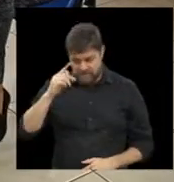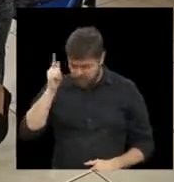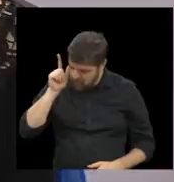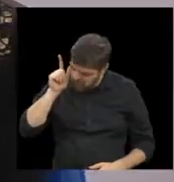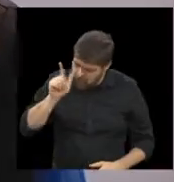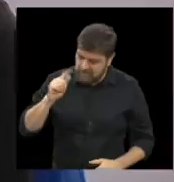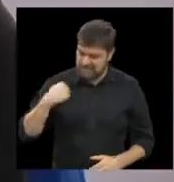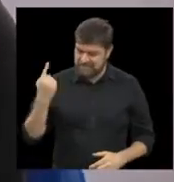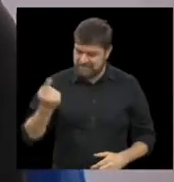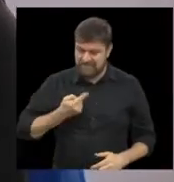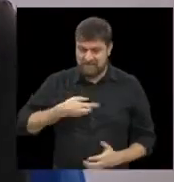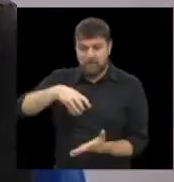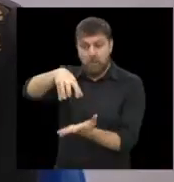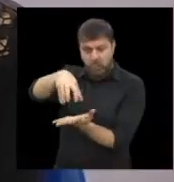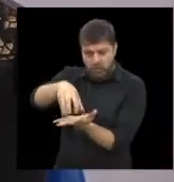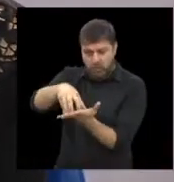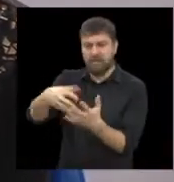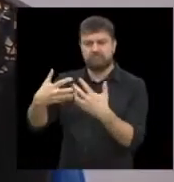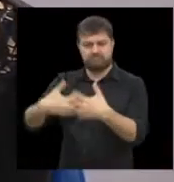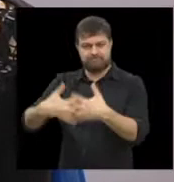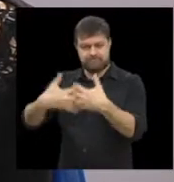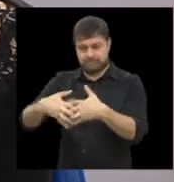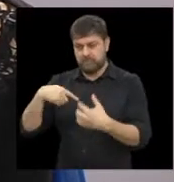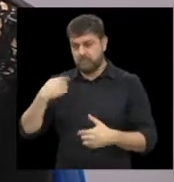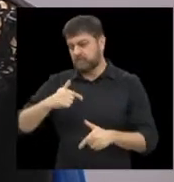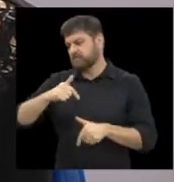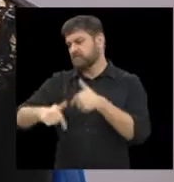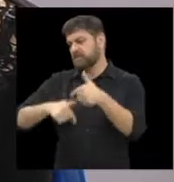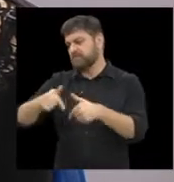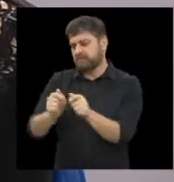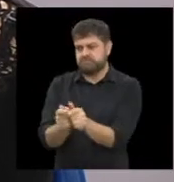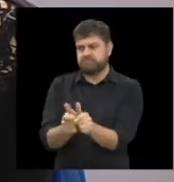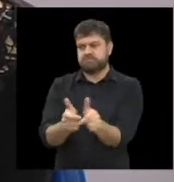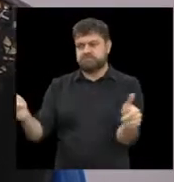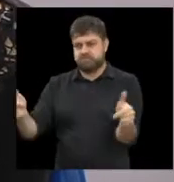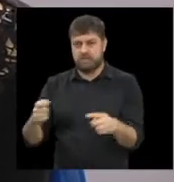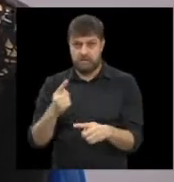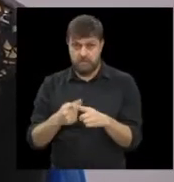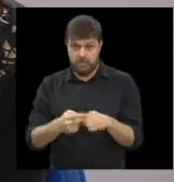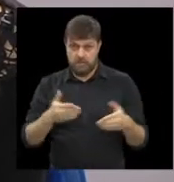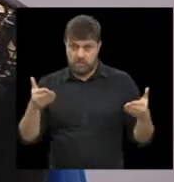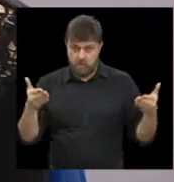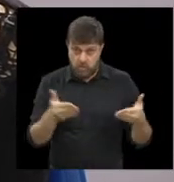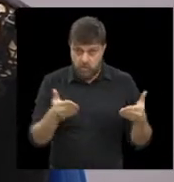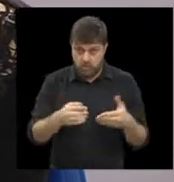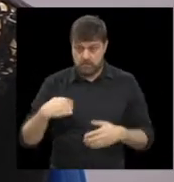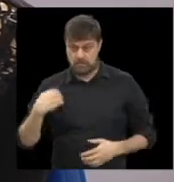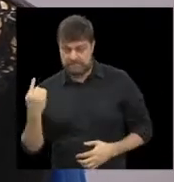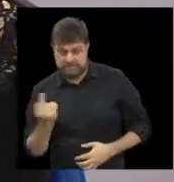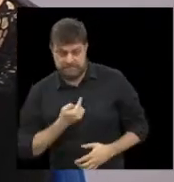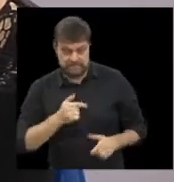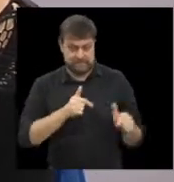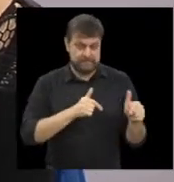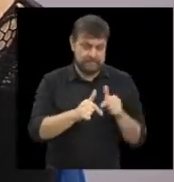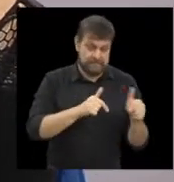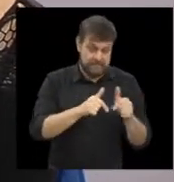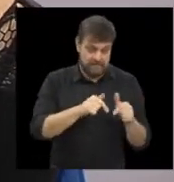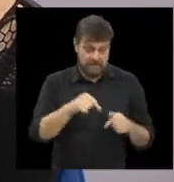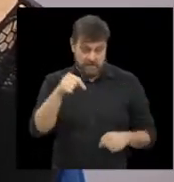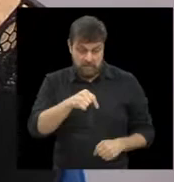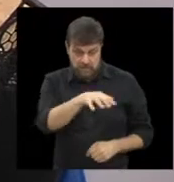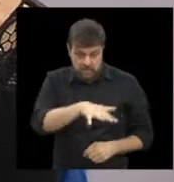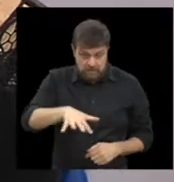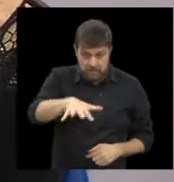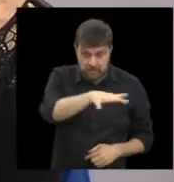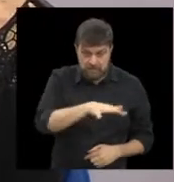adequados e ampliar os nossos serviços porque hoje a nossa amplitude de trabalho atinge não só a terapia,